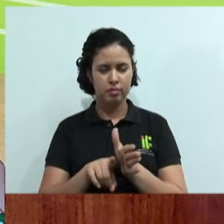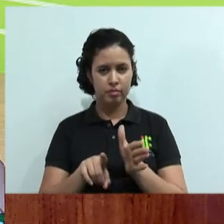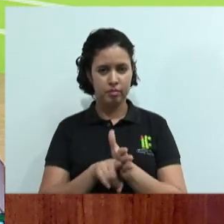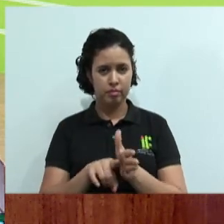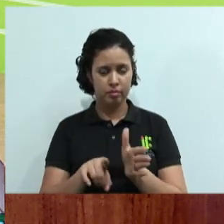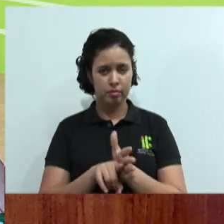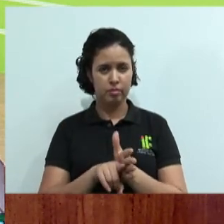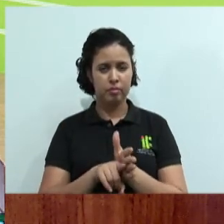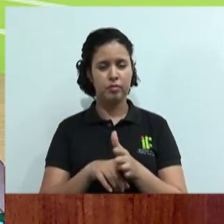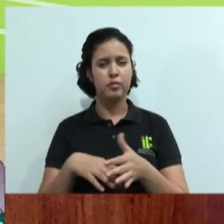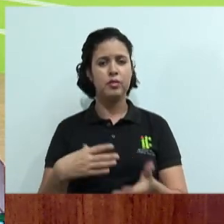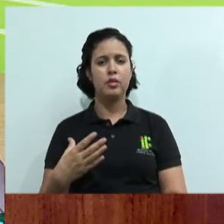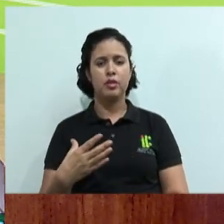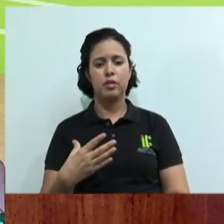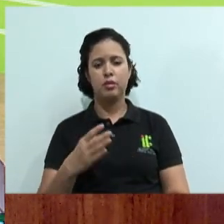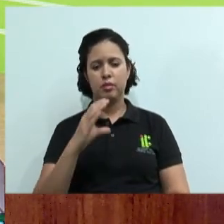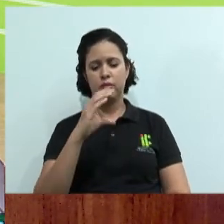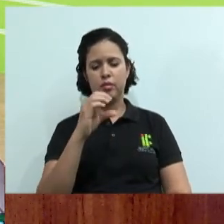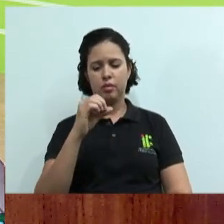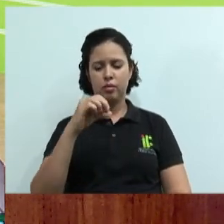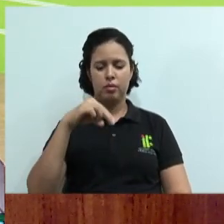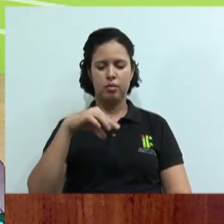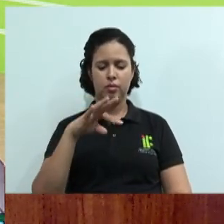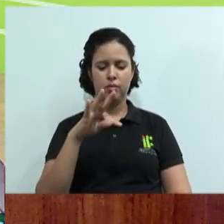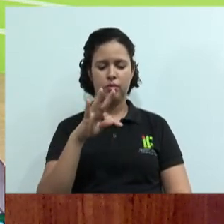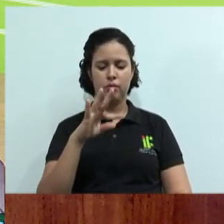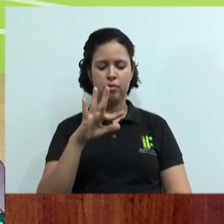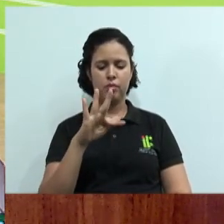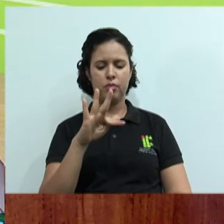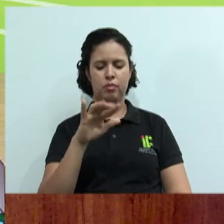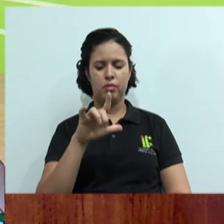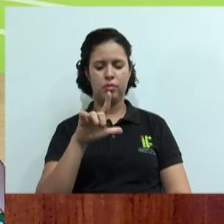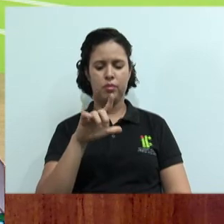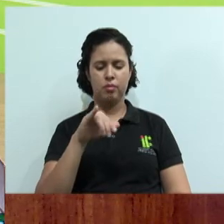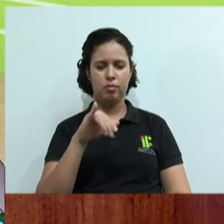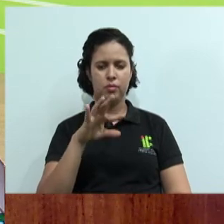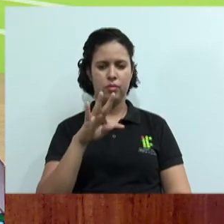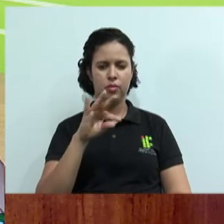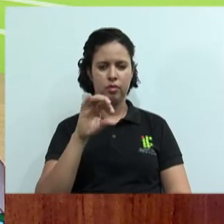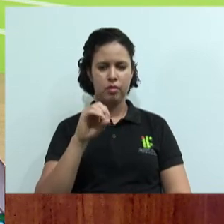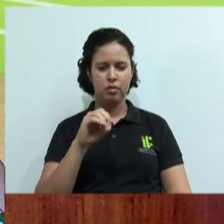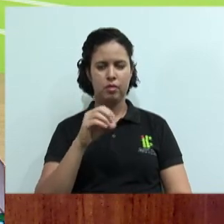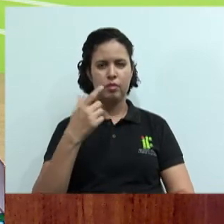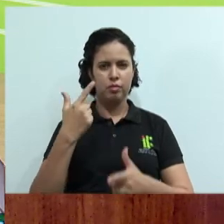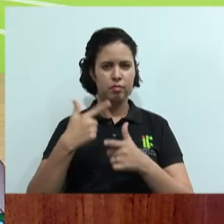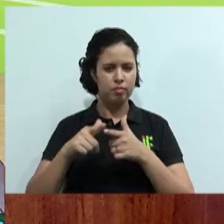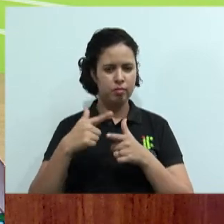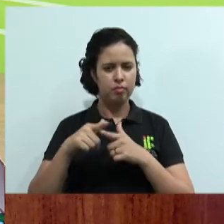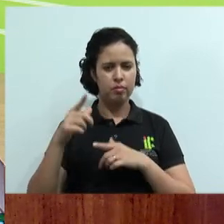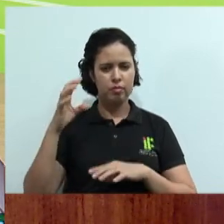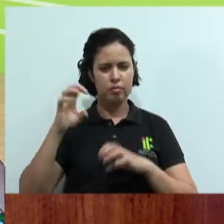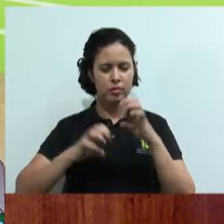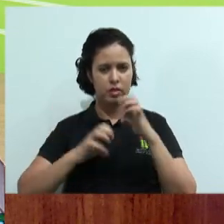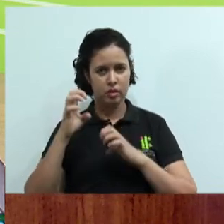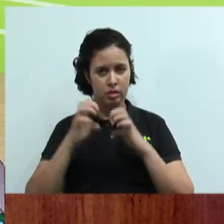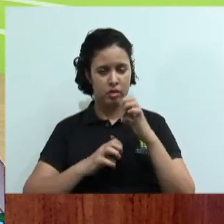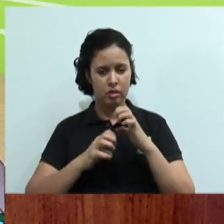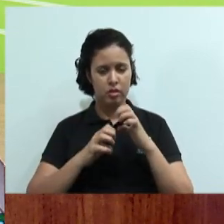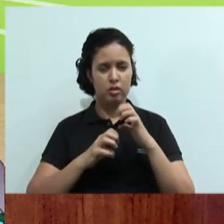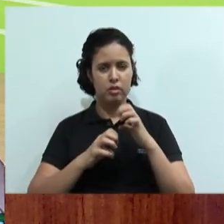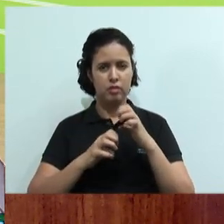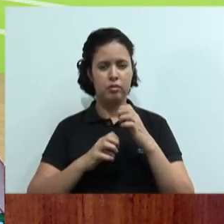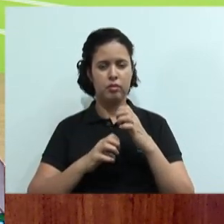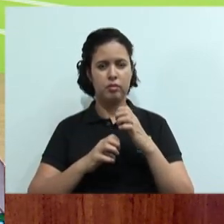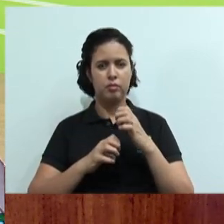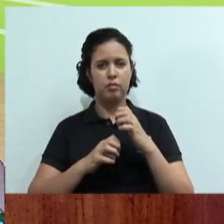você fala em conflito, você tá falando ali de duas ou mais pessoas brigando de frente. Não quer dizer que estão indo às vias de fato,